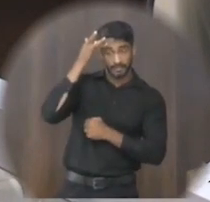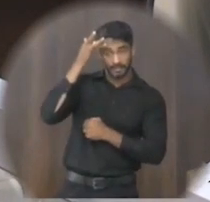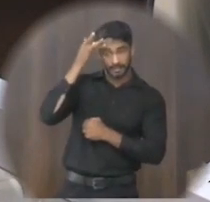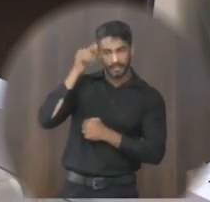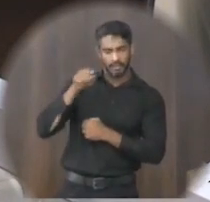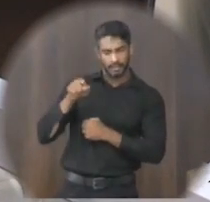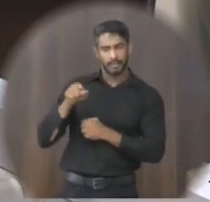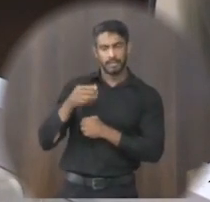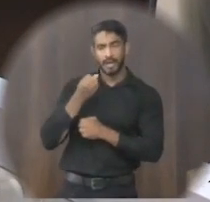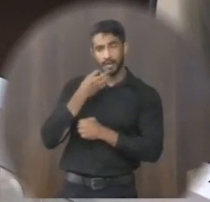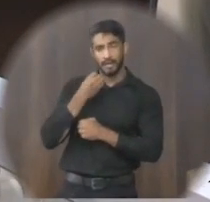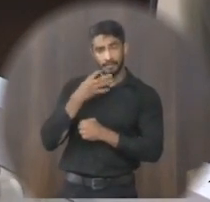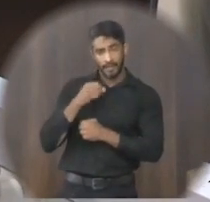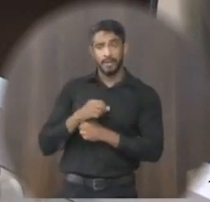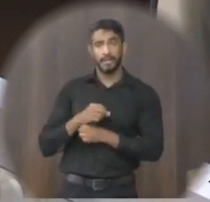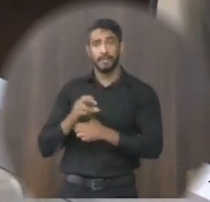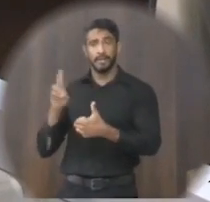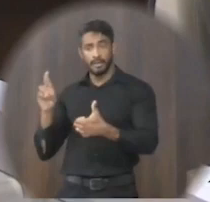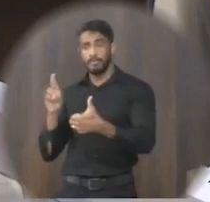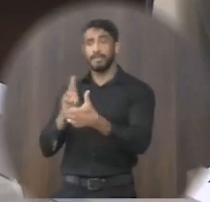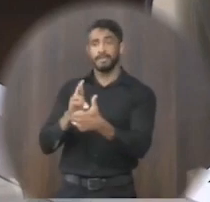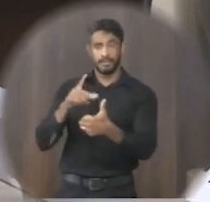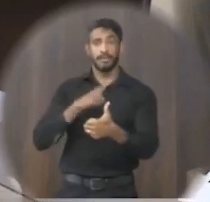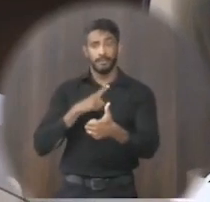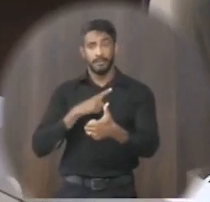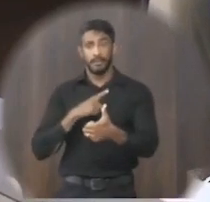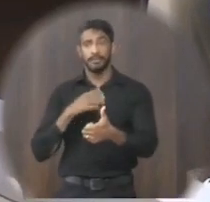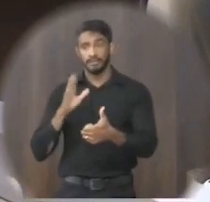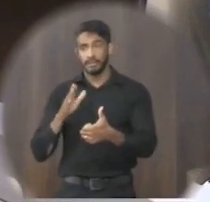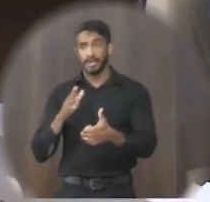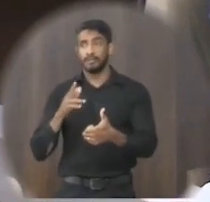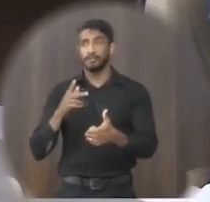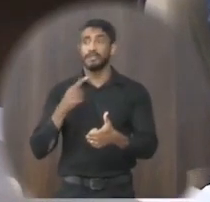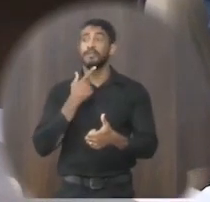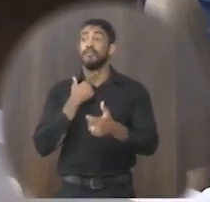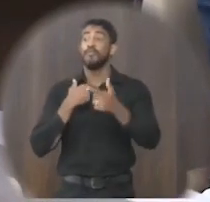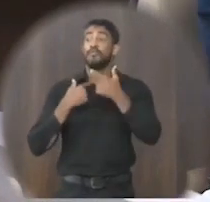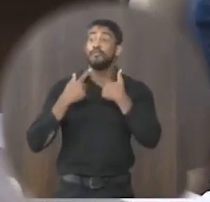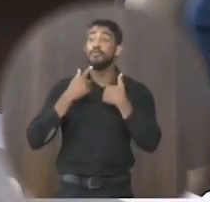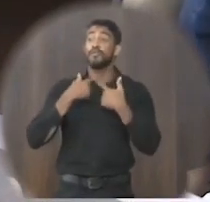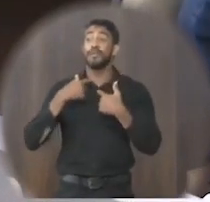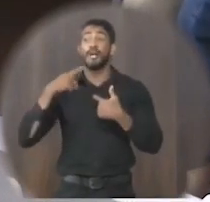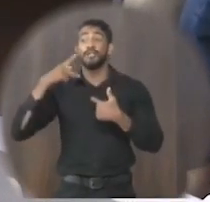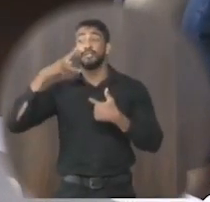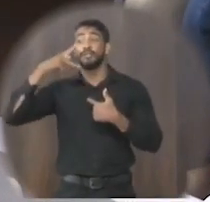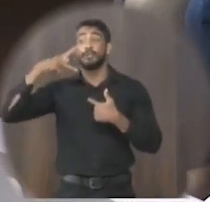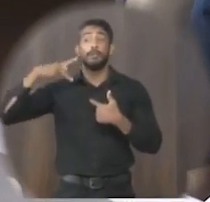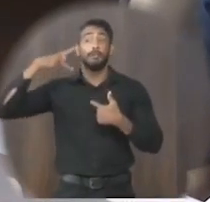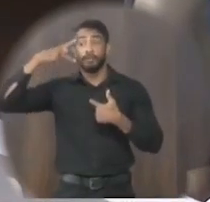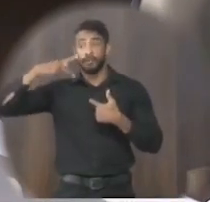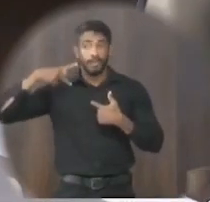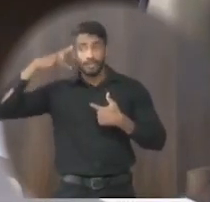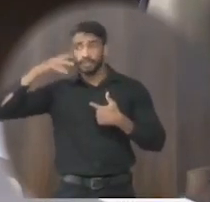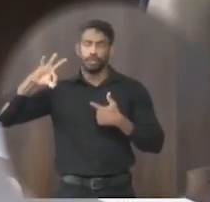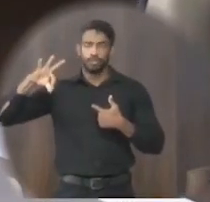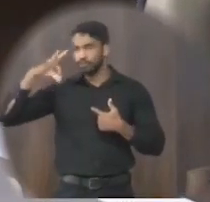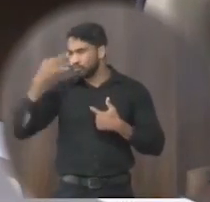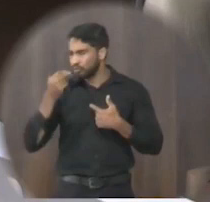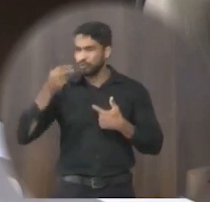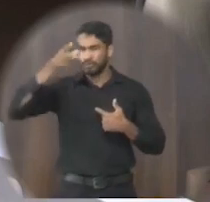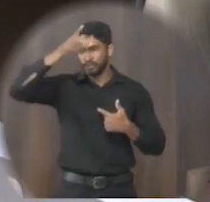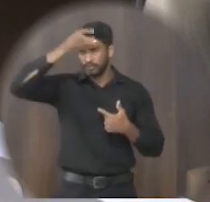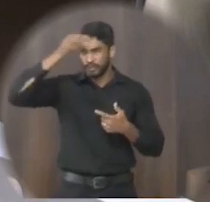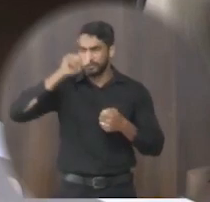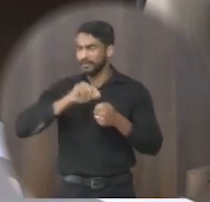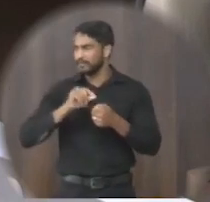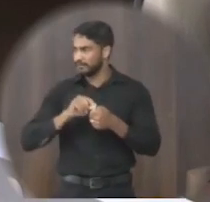bem equipado então quando eu falo vontade política eu falo tudo que o prefeito tudo sem exceção tudo que o prefeito desaparecido